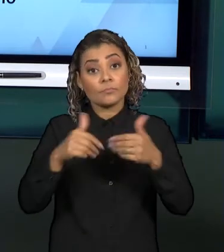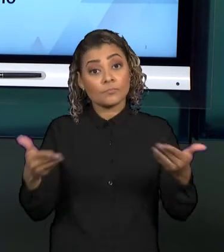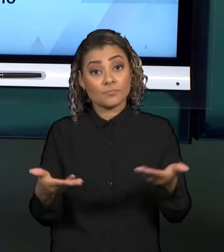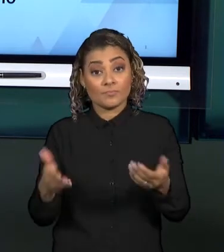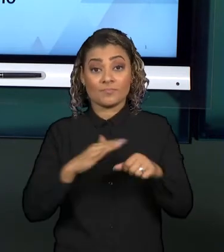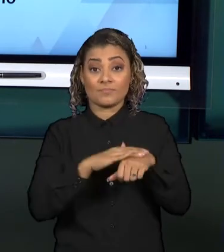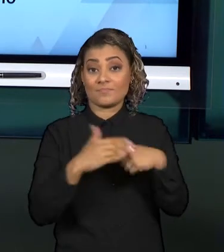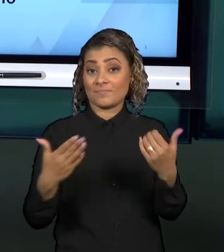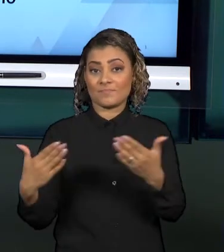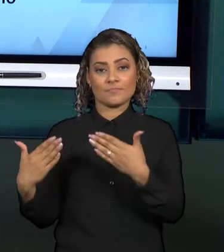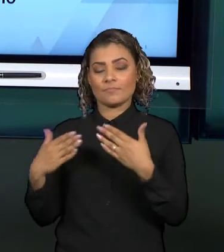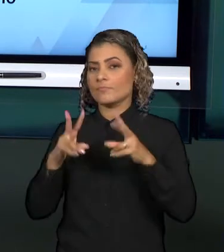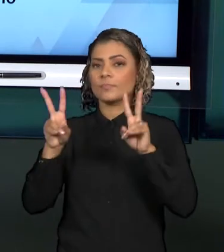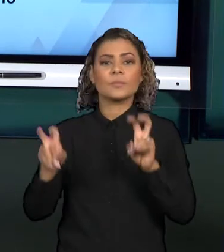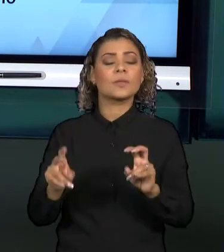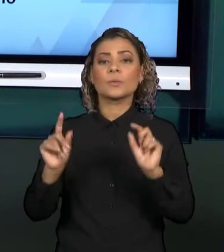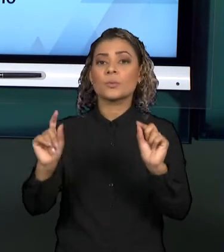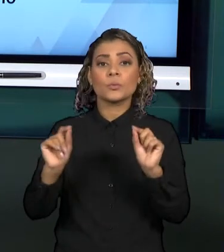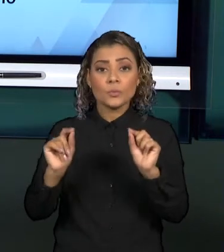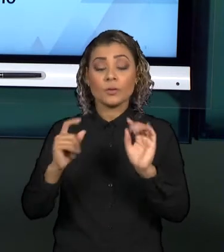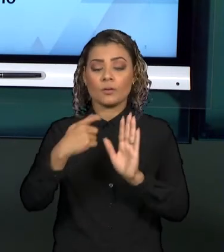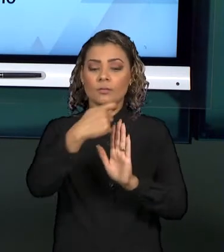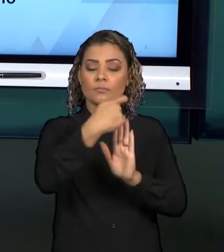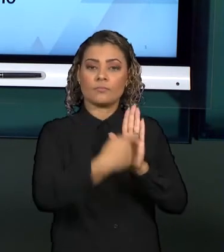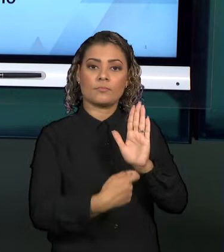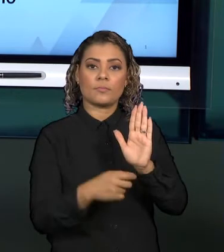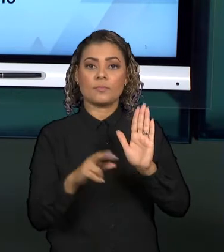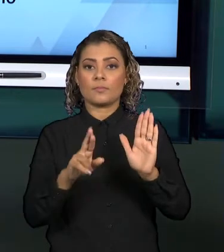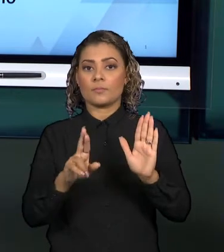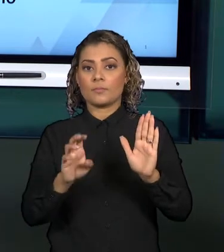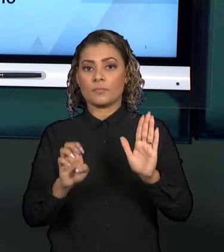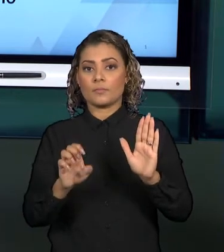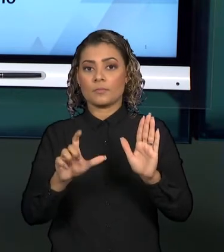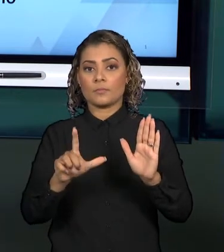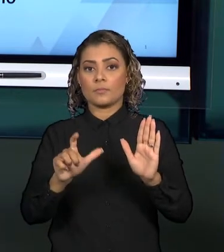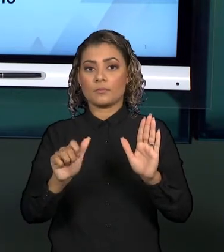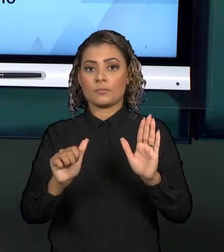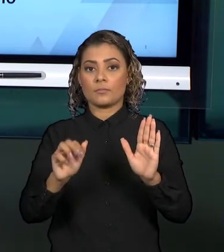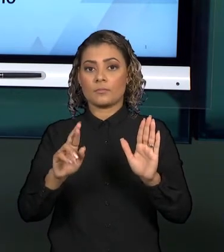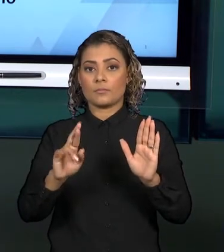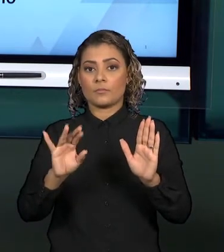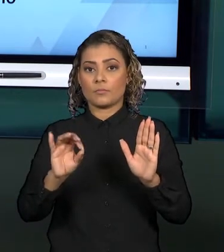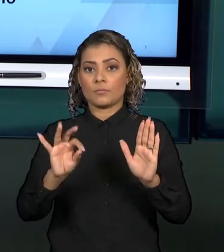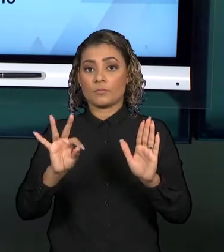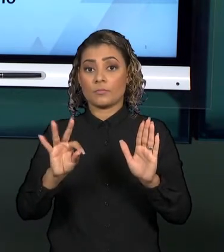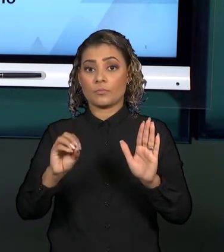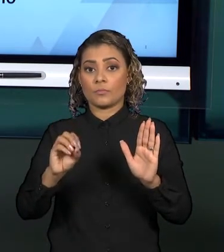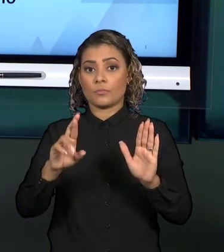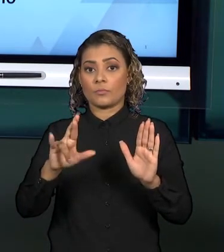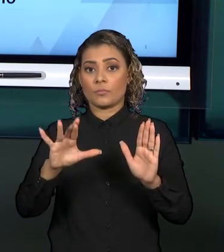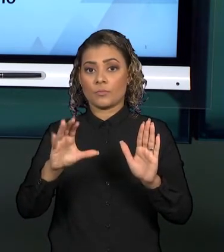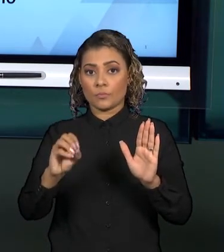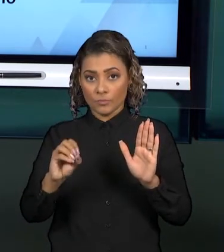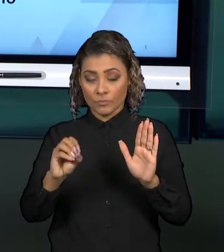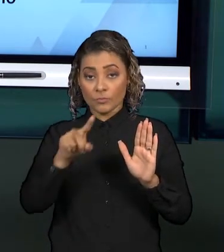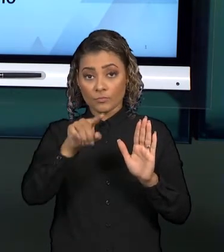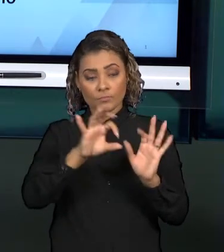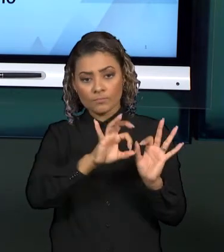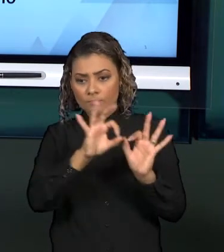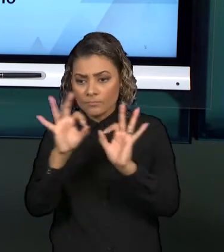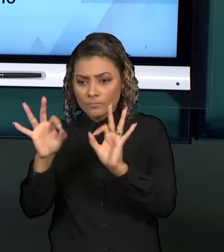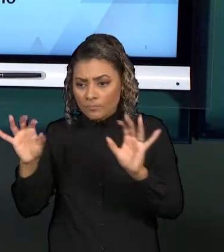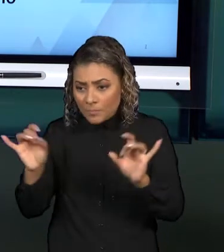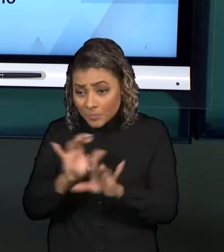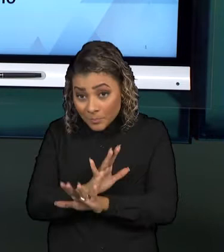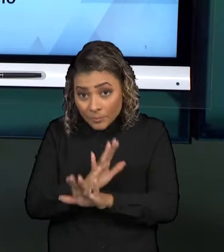pouquinho a respeito do relatório dessa atividade. Então, terminando a observação, o grupo